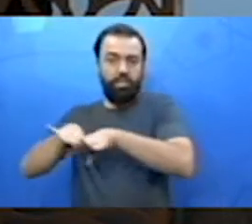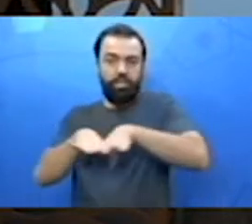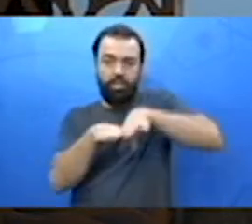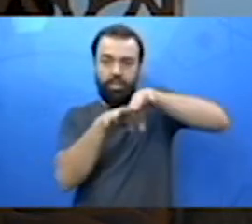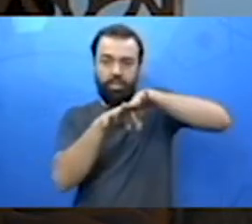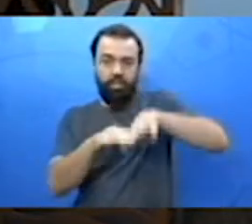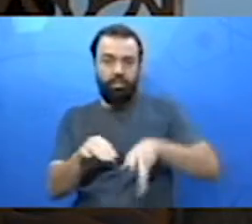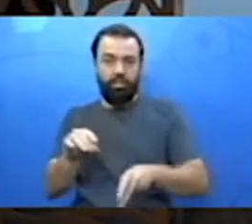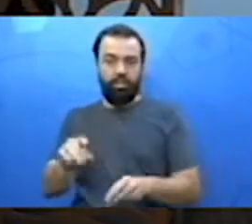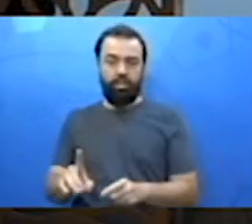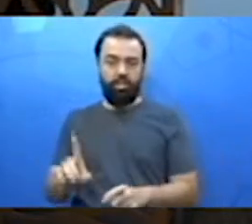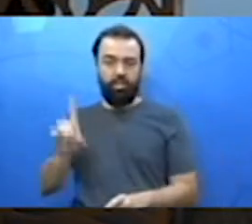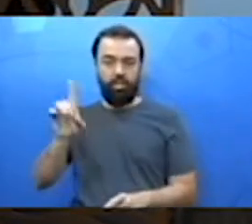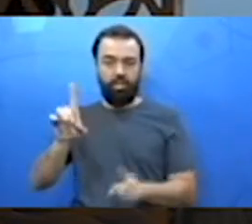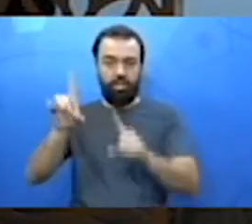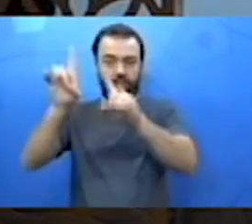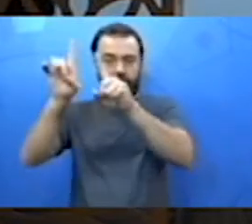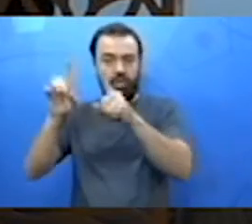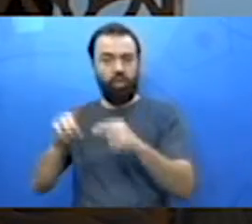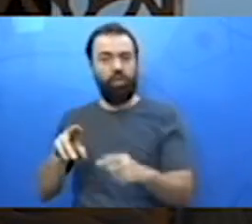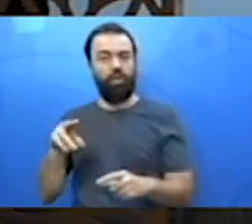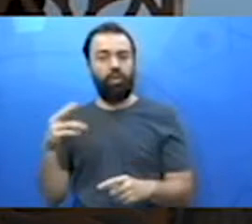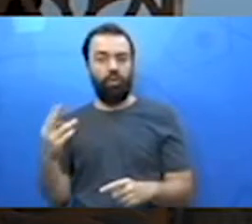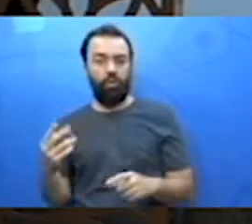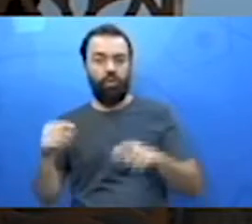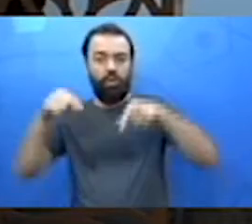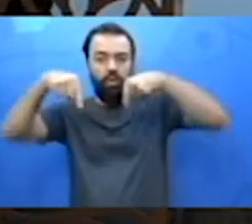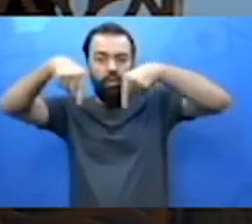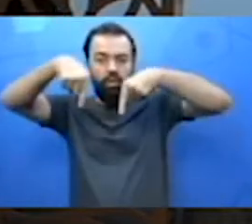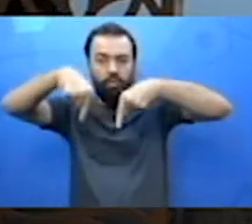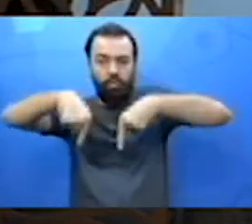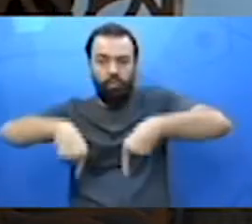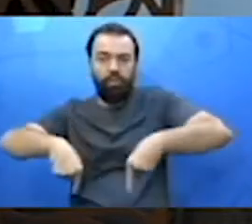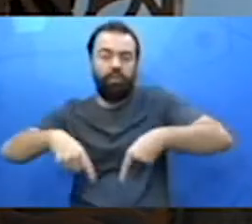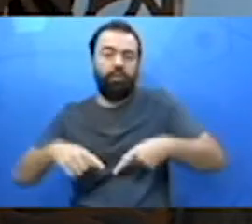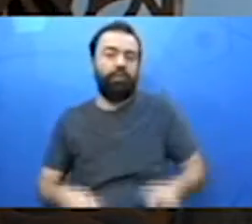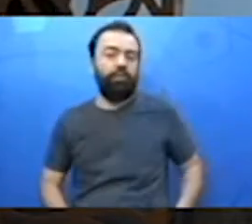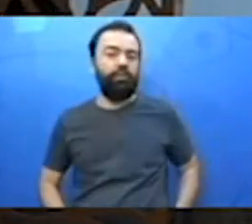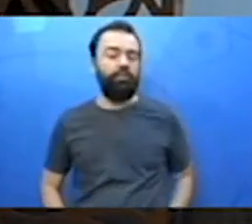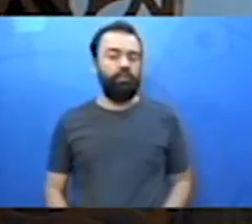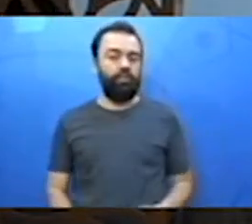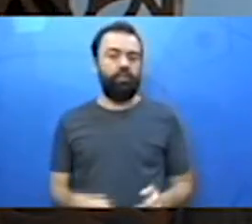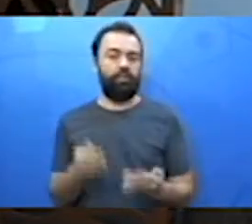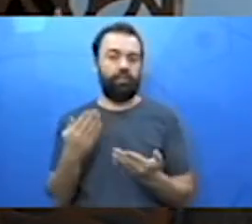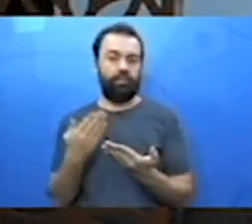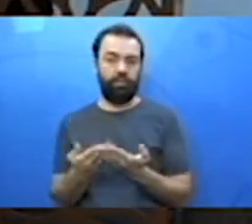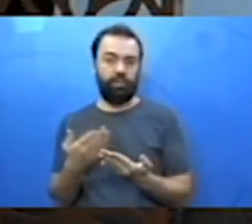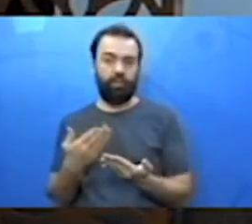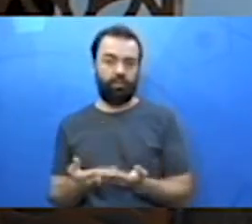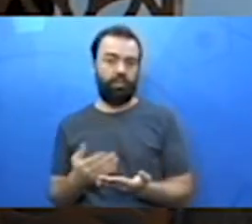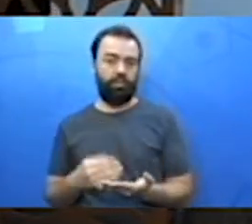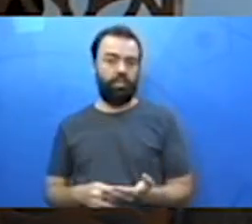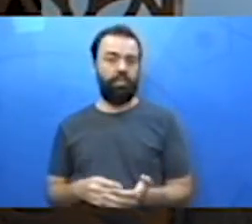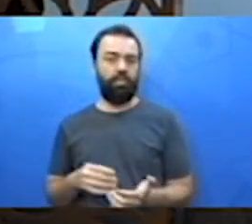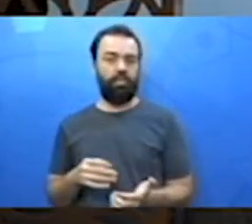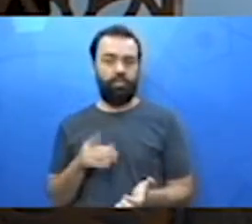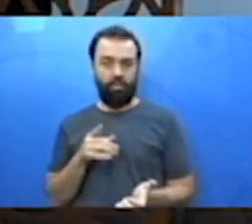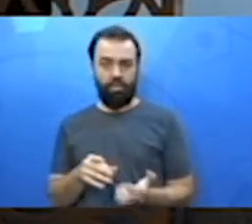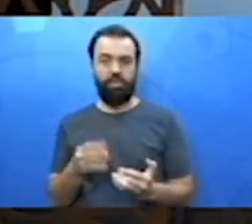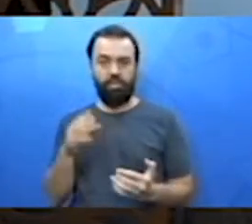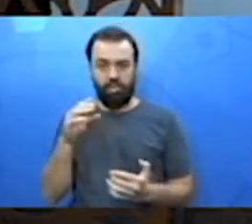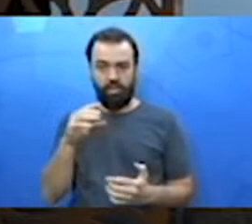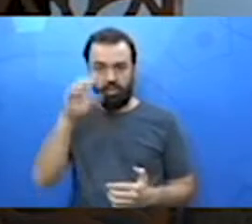proporcional do nono ano. A aula já foi dada durante a semana para vocês,